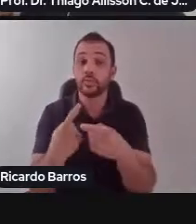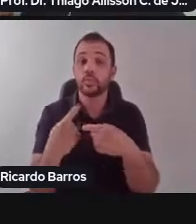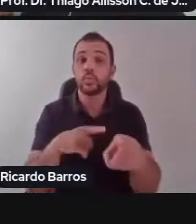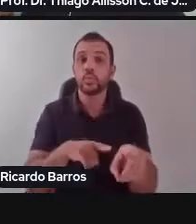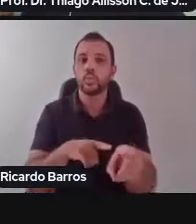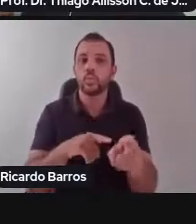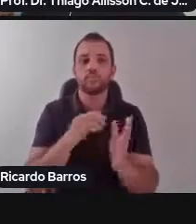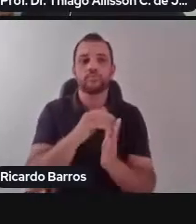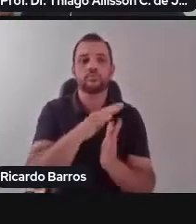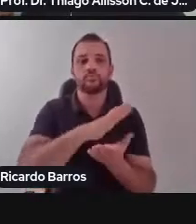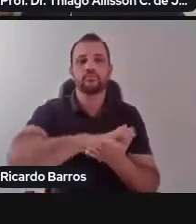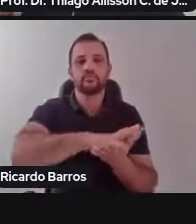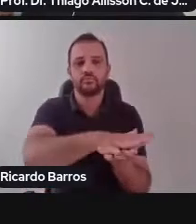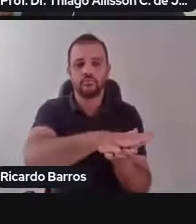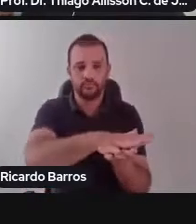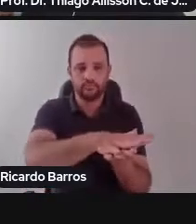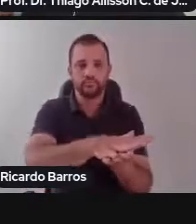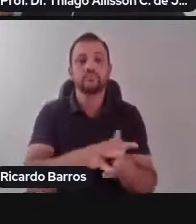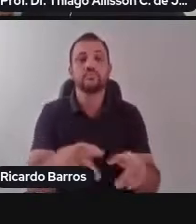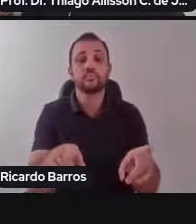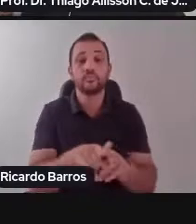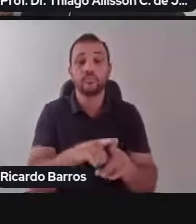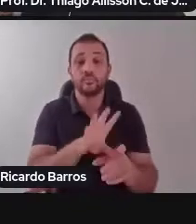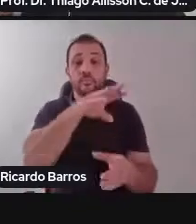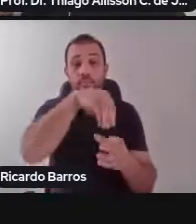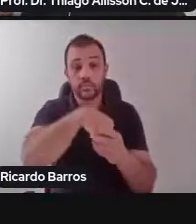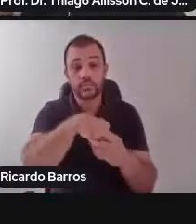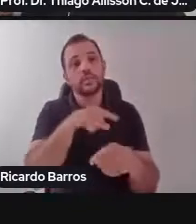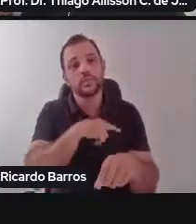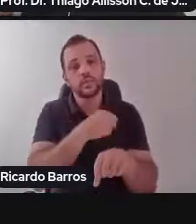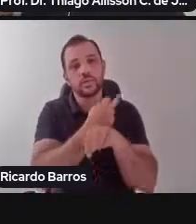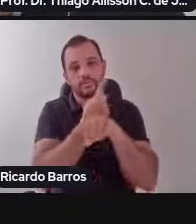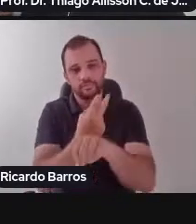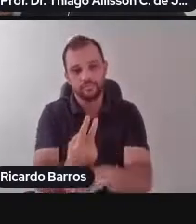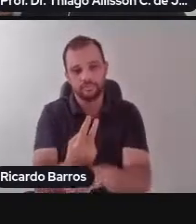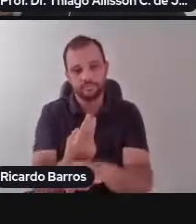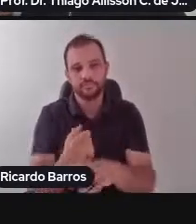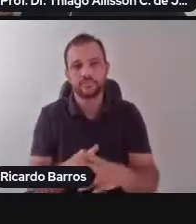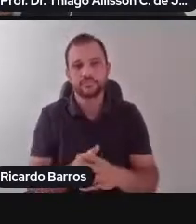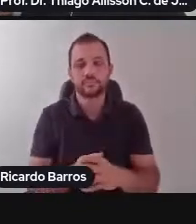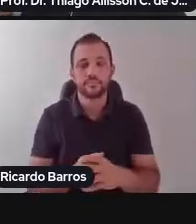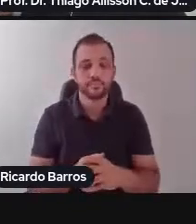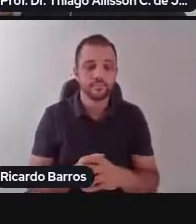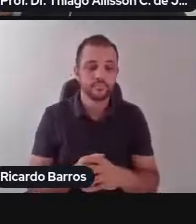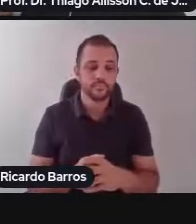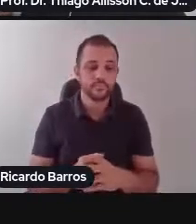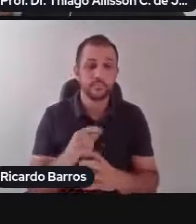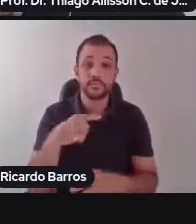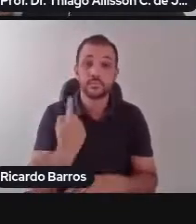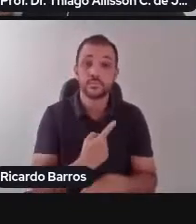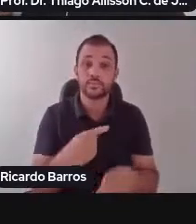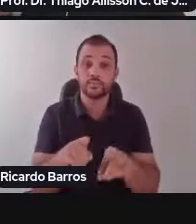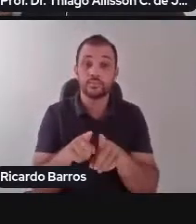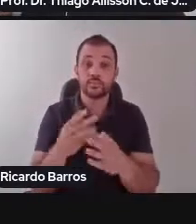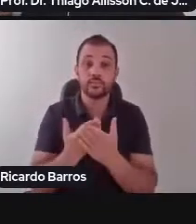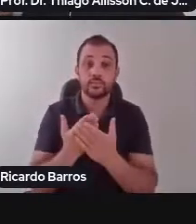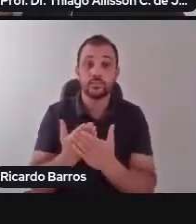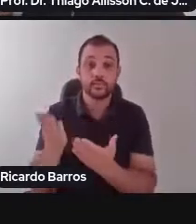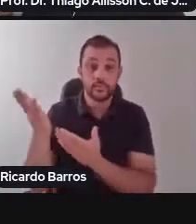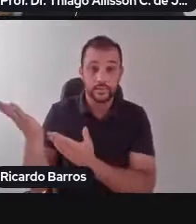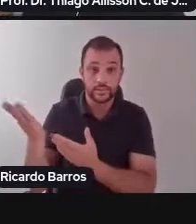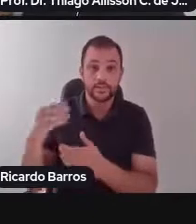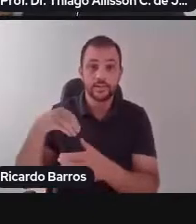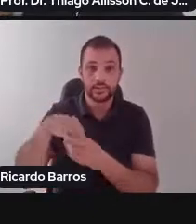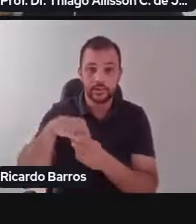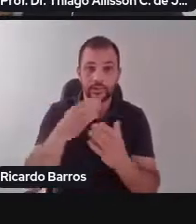claramente, ela goza de uma natureza interdisciplinar. Ademais, também foi na Universidade de Domingo, que eu, particularmente,